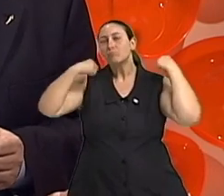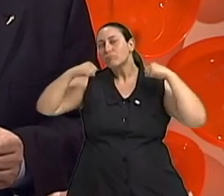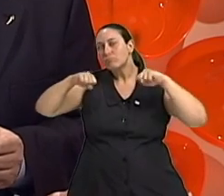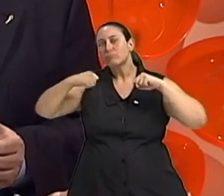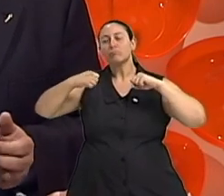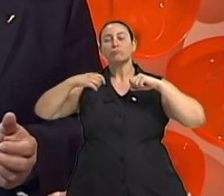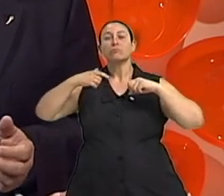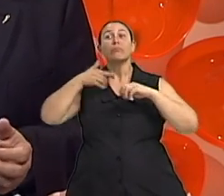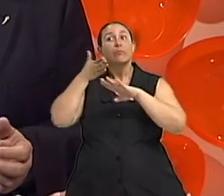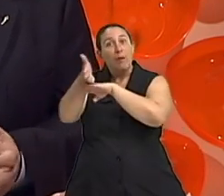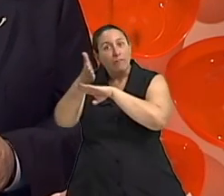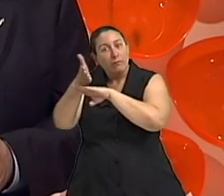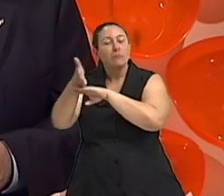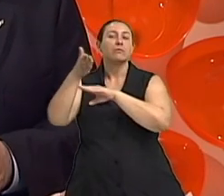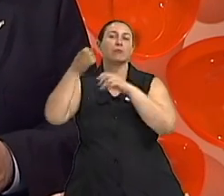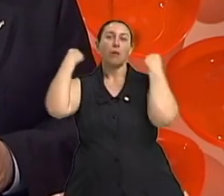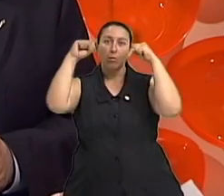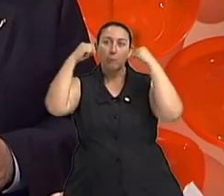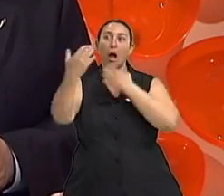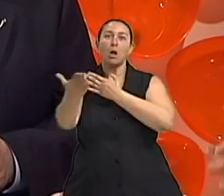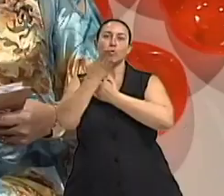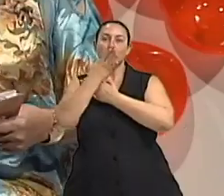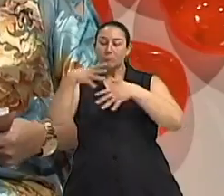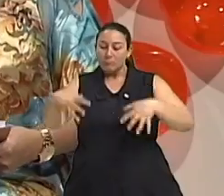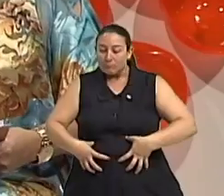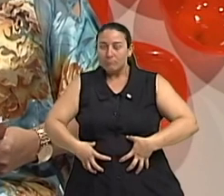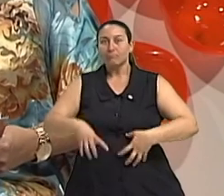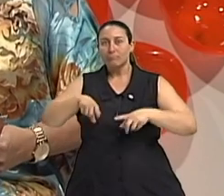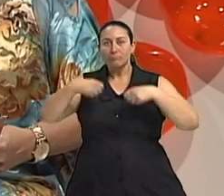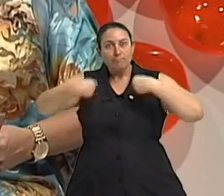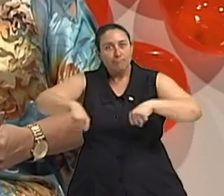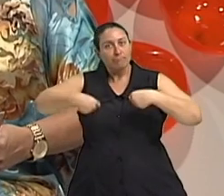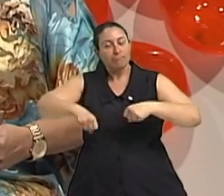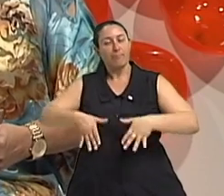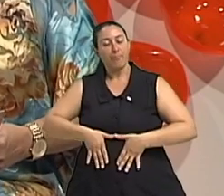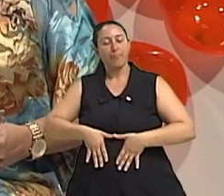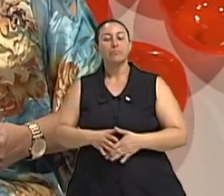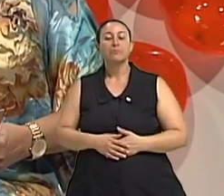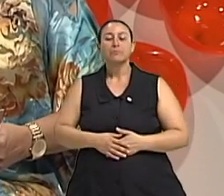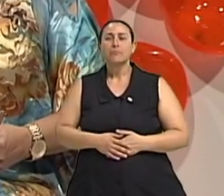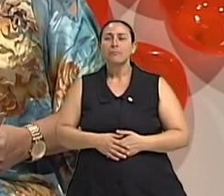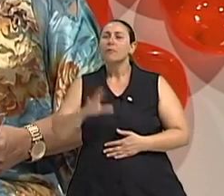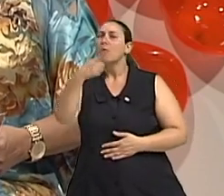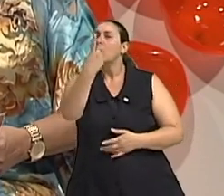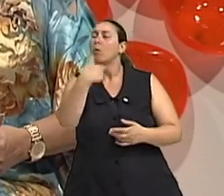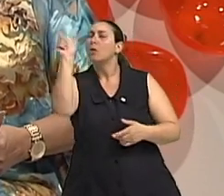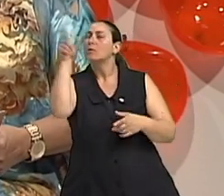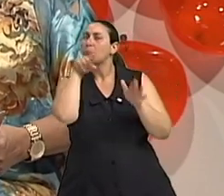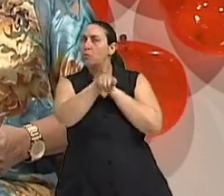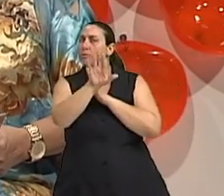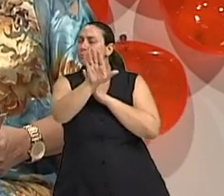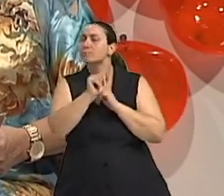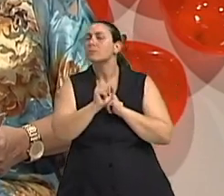na academia que envolva essa musculatura aí o senhor me remete a outra pergunta que é a questão de um corpo